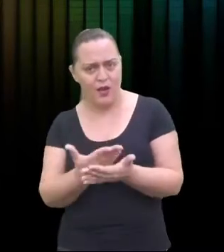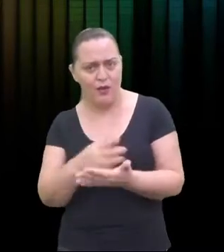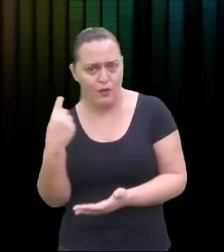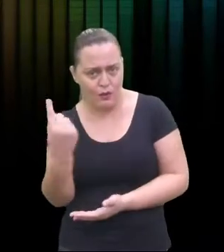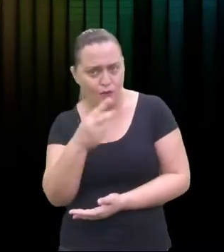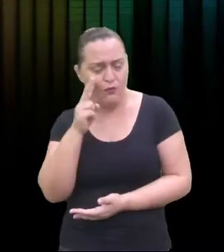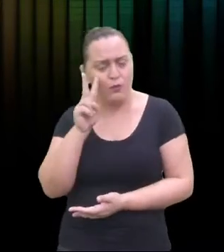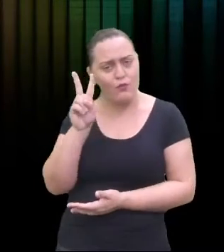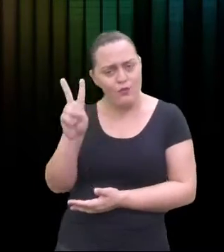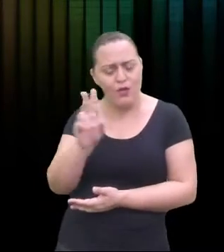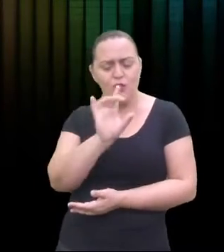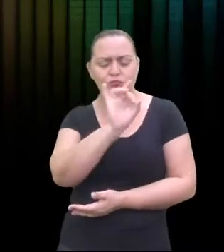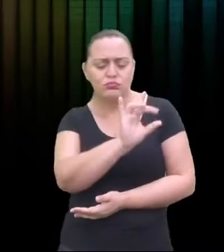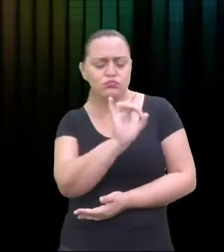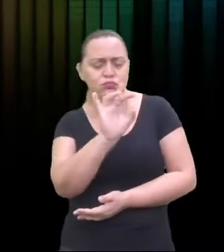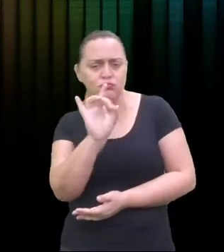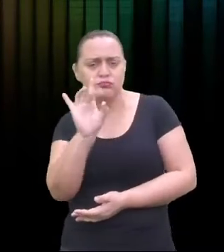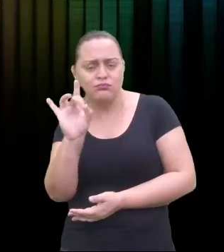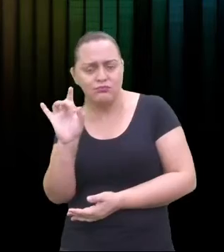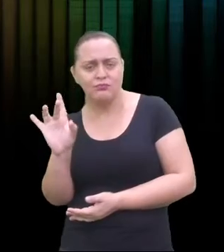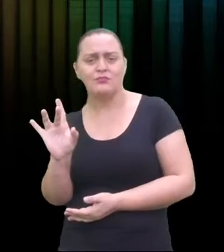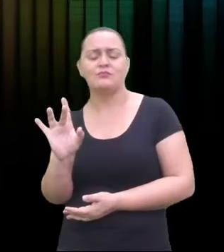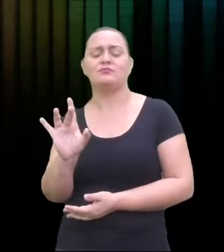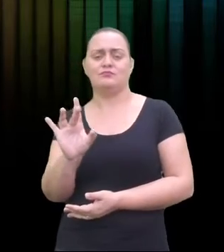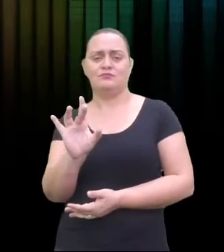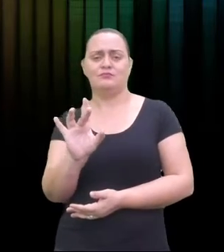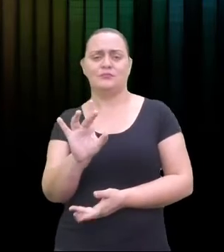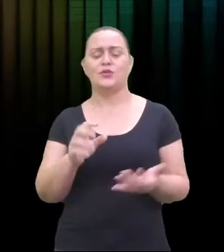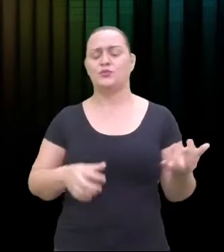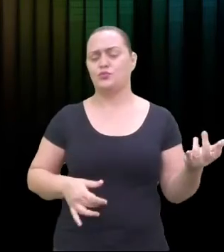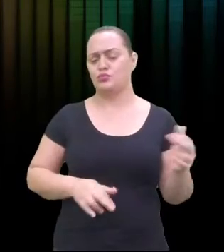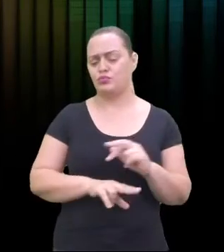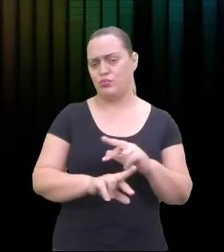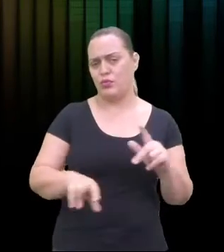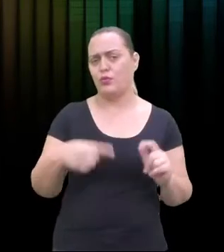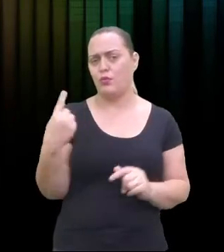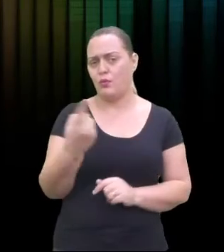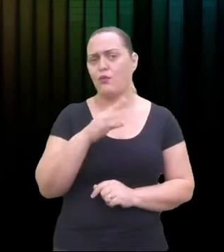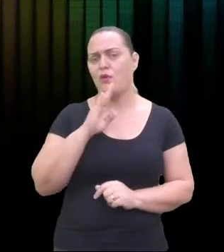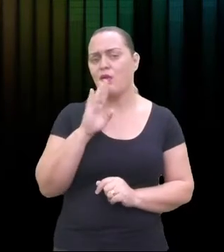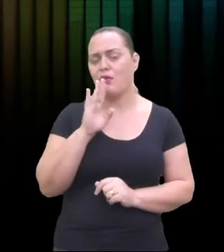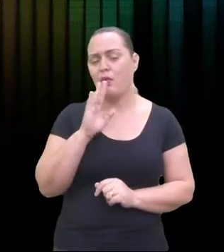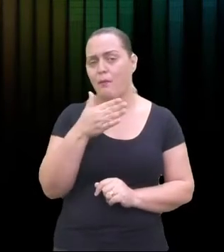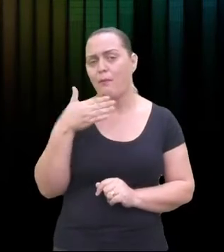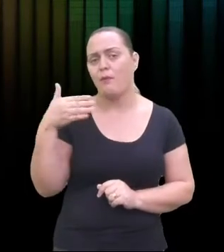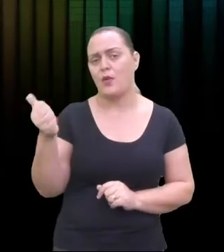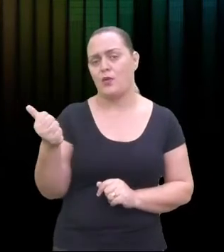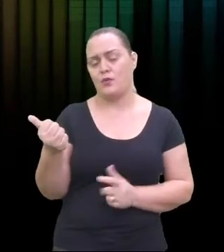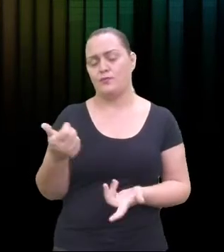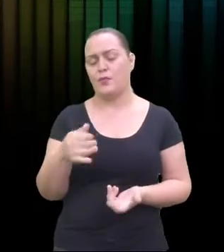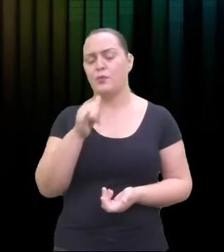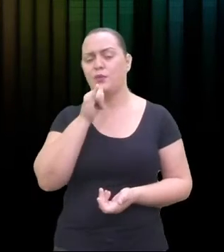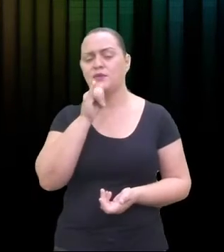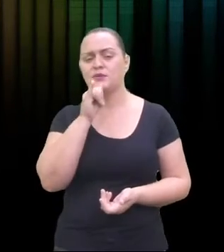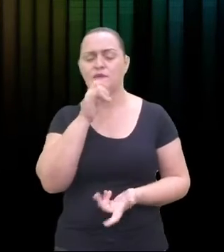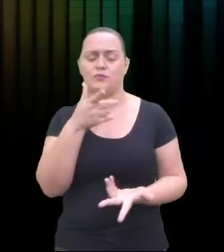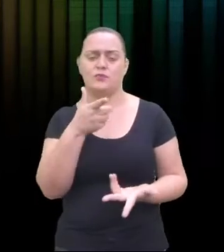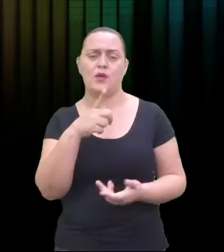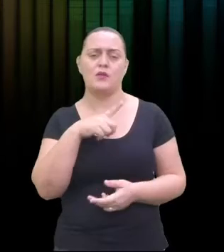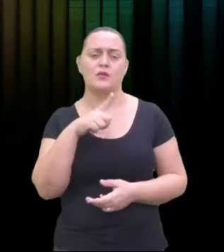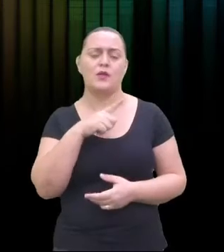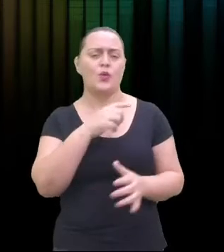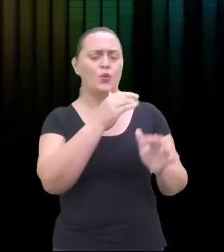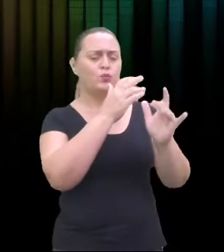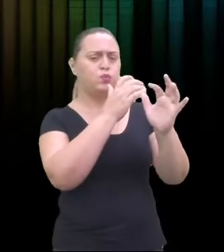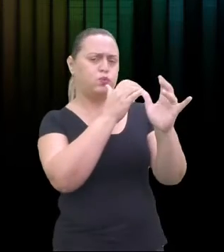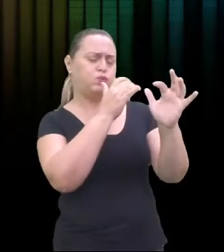todos os instrumentos, ou melhor, de alguns instrumentos. Mas esses instrumentos, eles podem ser de sopro. Por exemplo, quais são os instrumentos